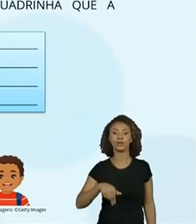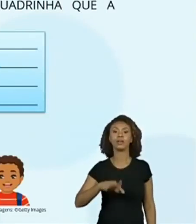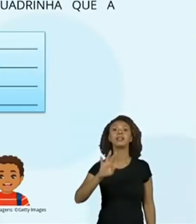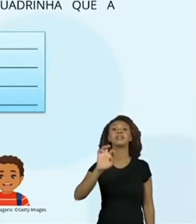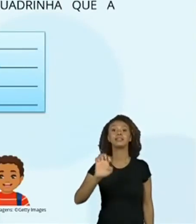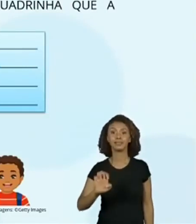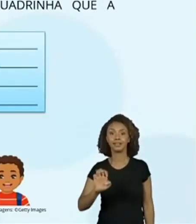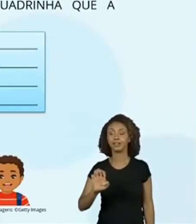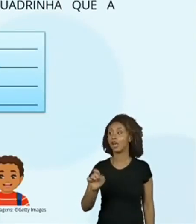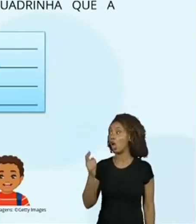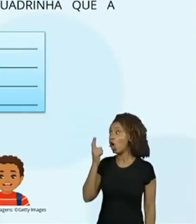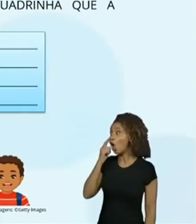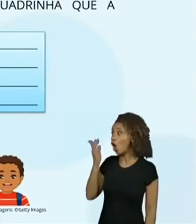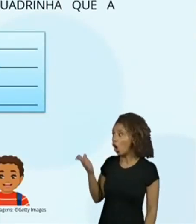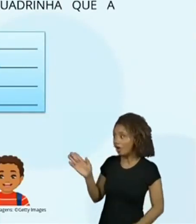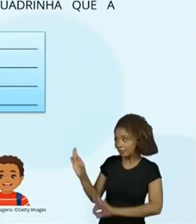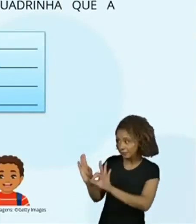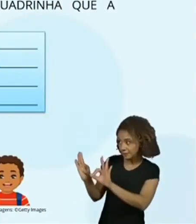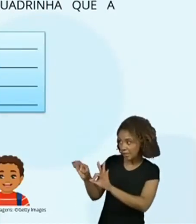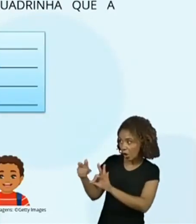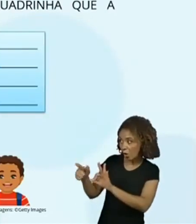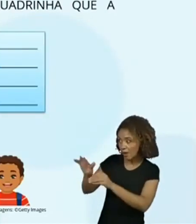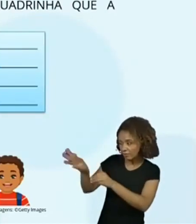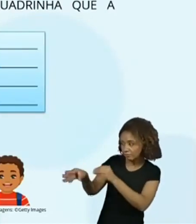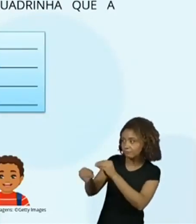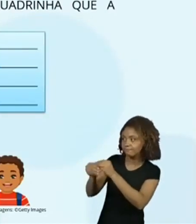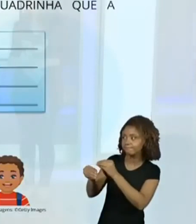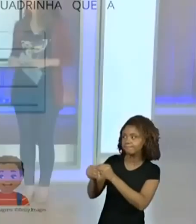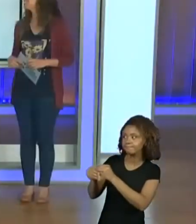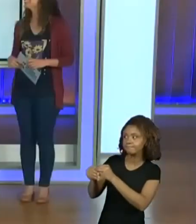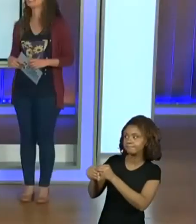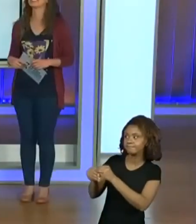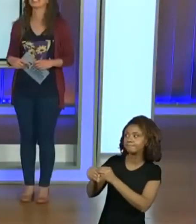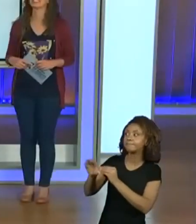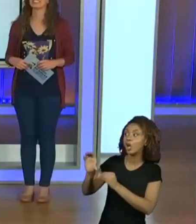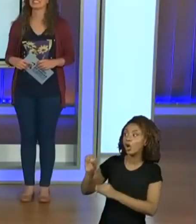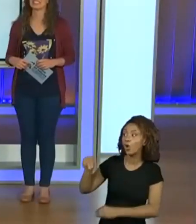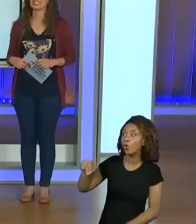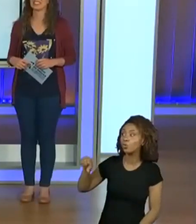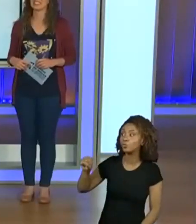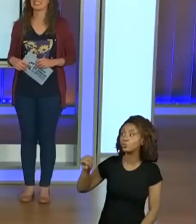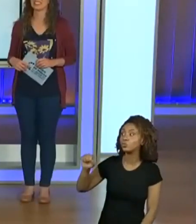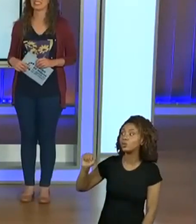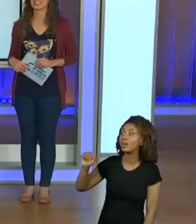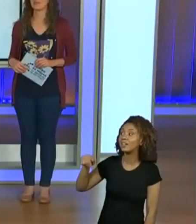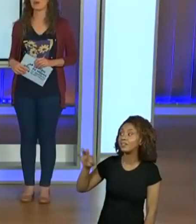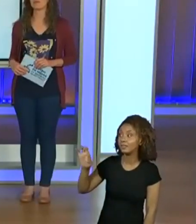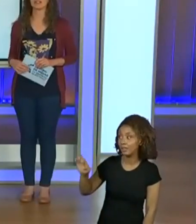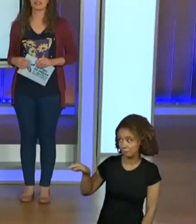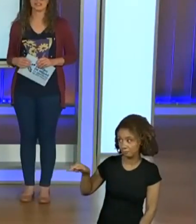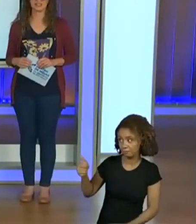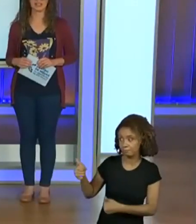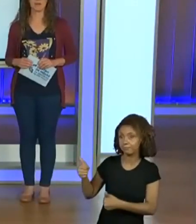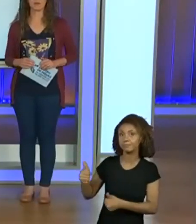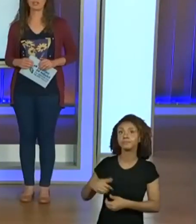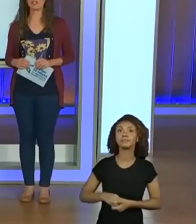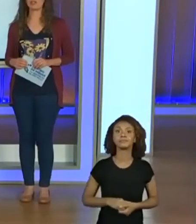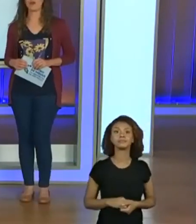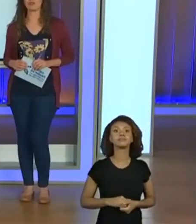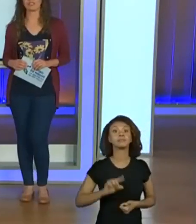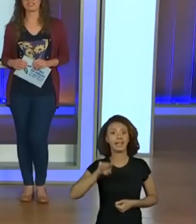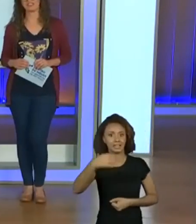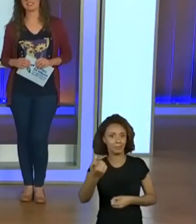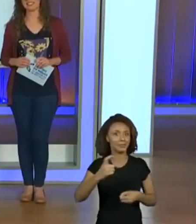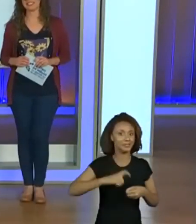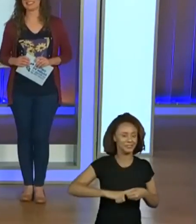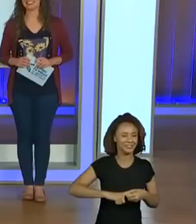gente fala para a nossa amiguinha. Arruma aí no caderno que a gente precisa, que você coloque mais letrinhas. E ela vai fazer enquanto isso. Bom, a pouco a